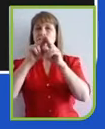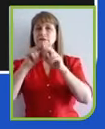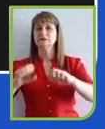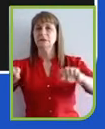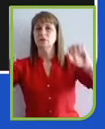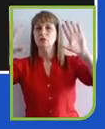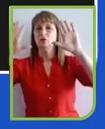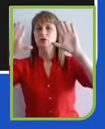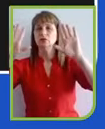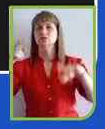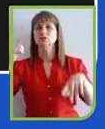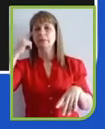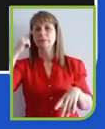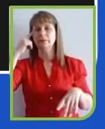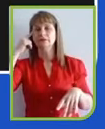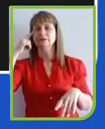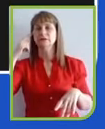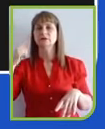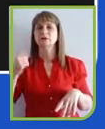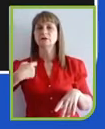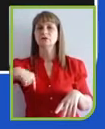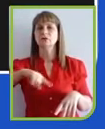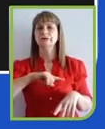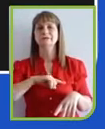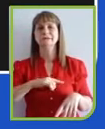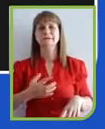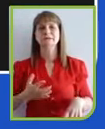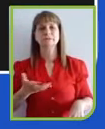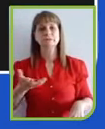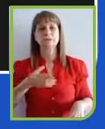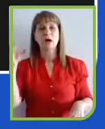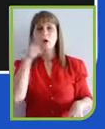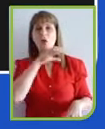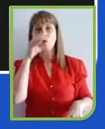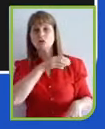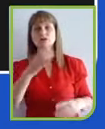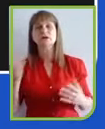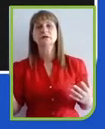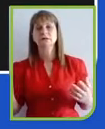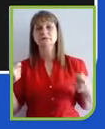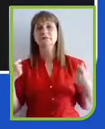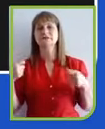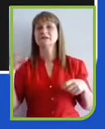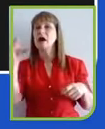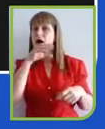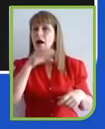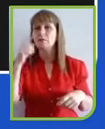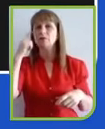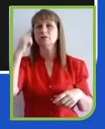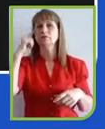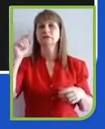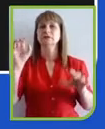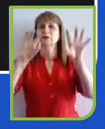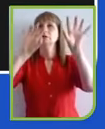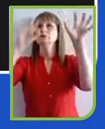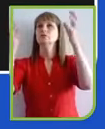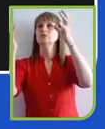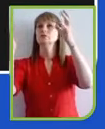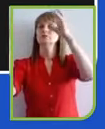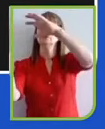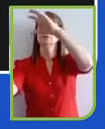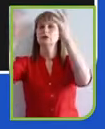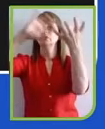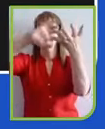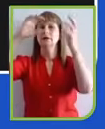passamos do estágio de mudanças. E aí a gente vai ver vários temas em alta. Alguns a gente já está vendo, mas isso